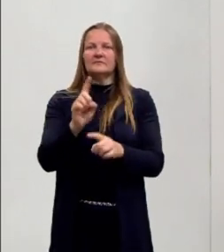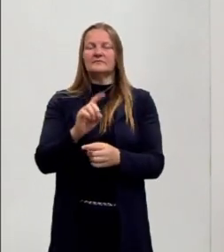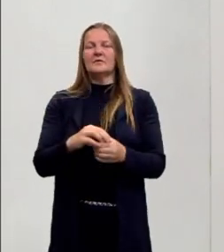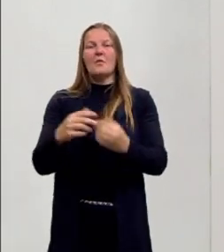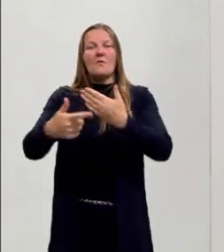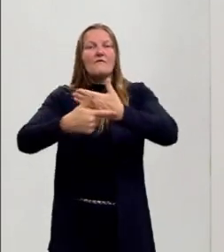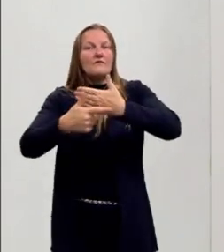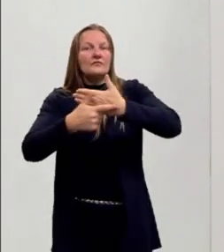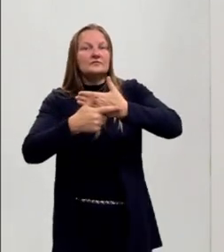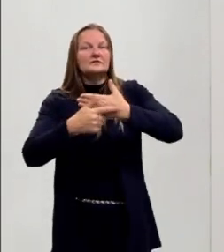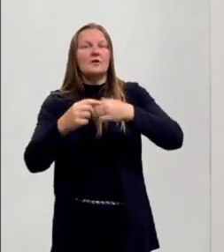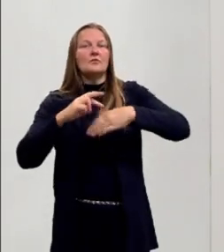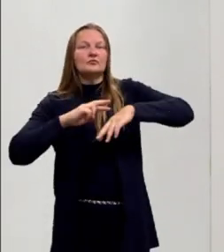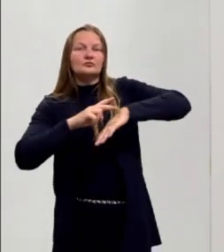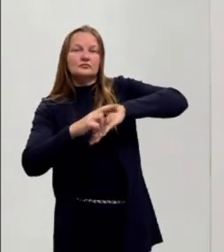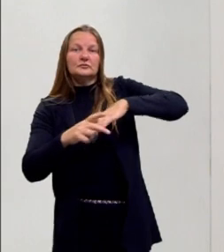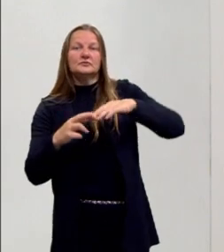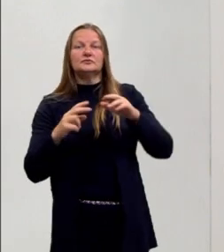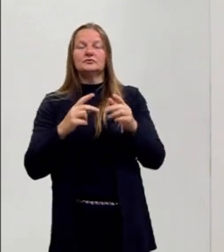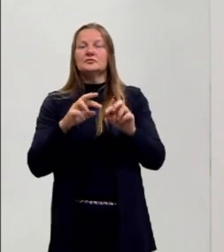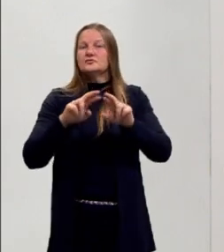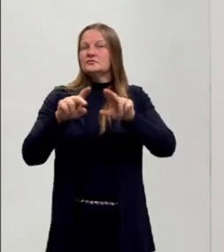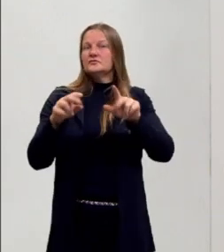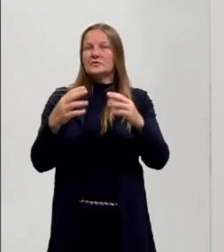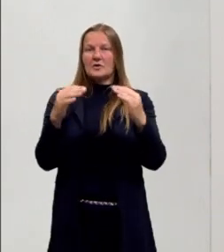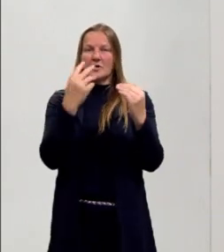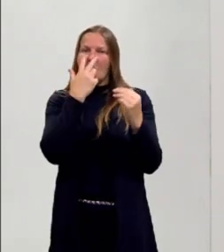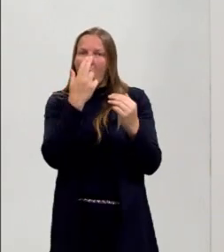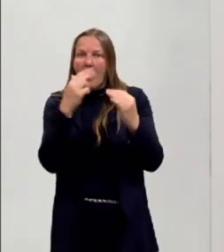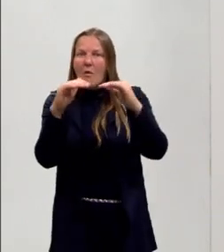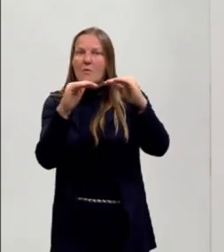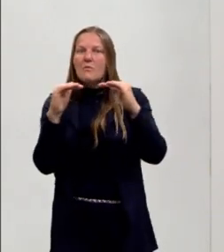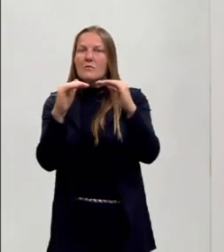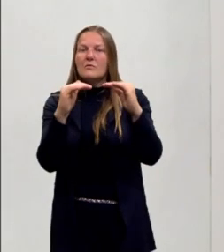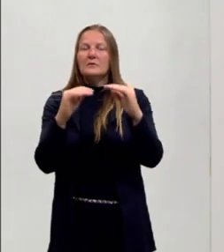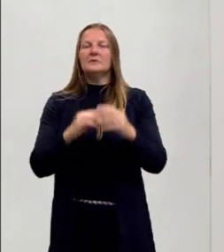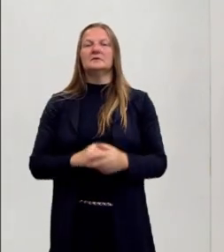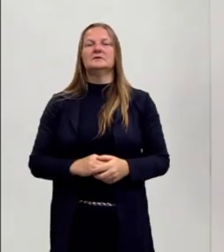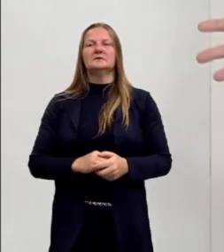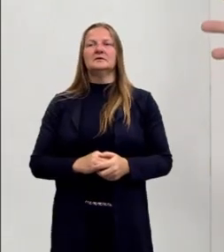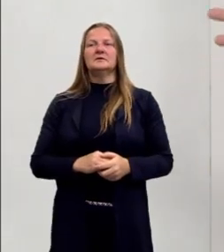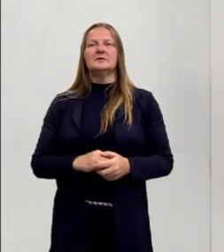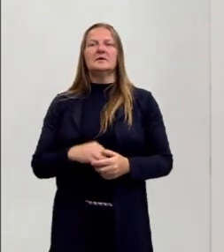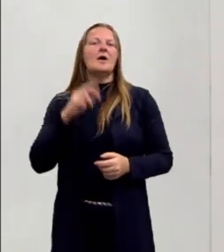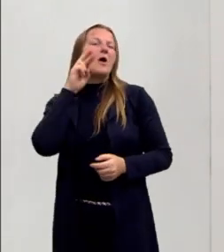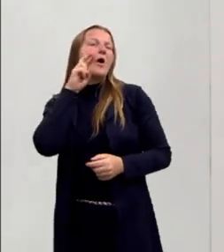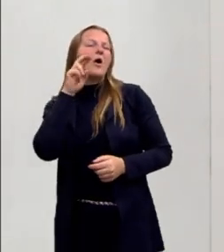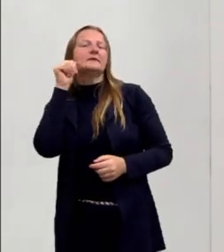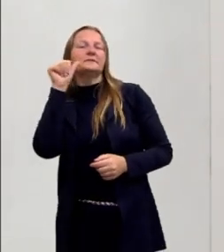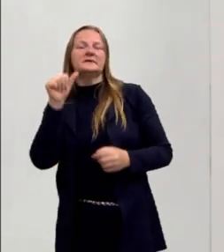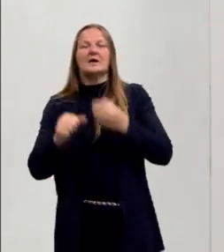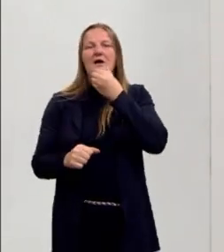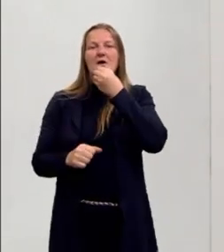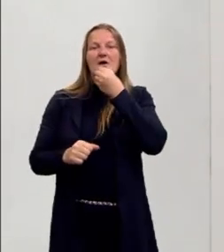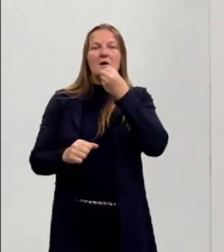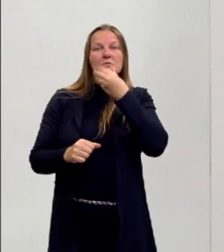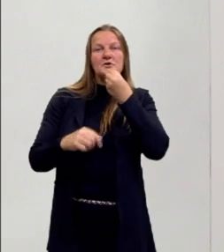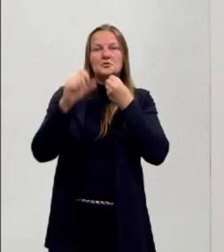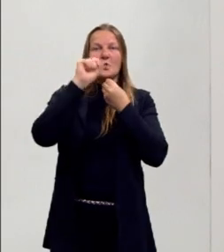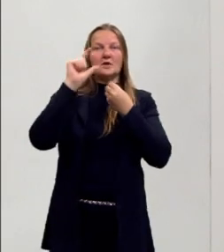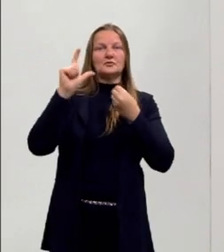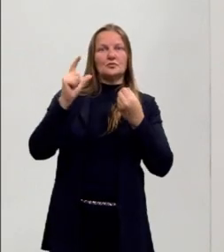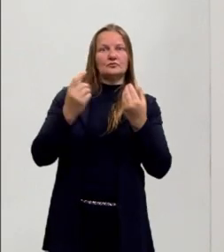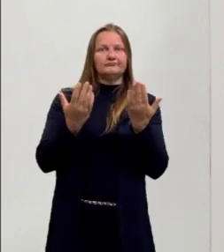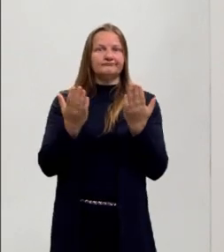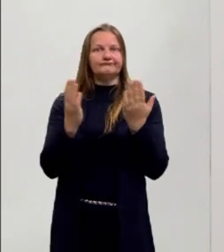papéis de gênero sempre foram iguais, né? Uma coisa que é interessante, aquela coisa, ah, rosa é para menina, azul é para menino. Isso,